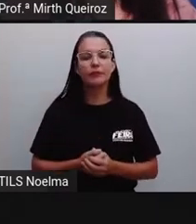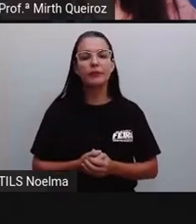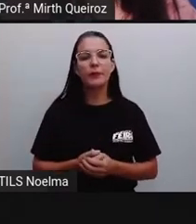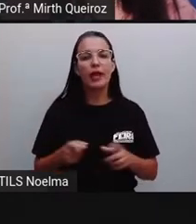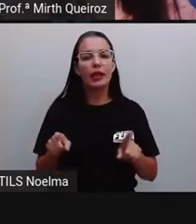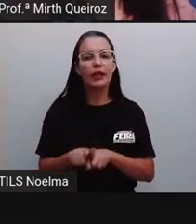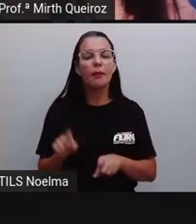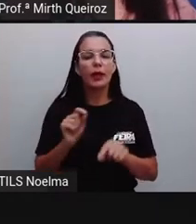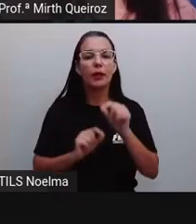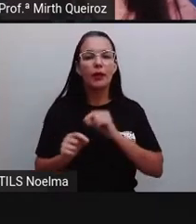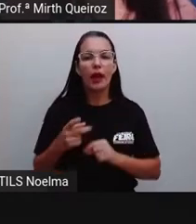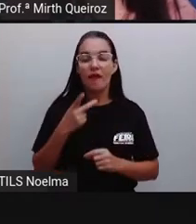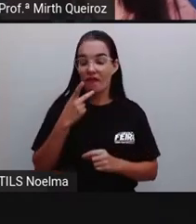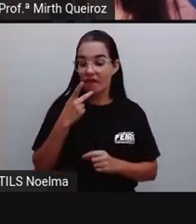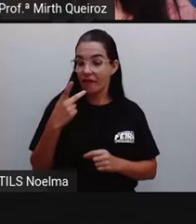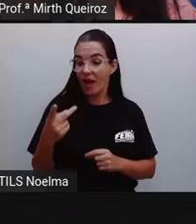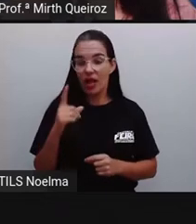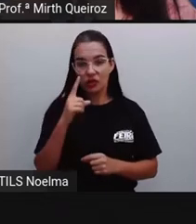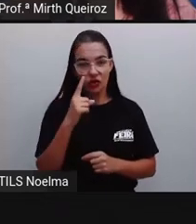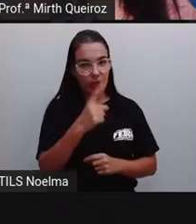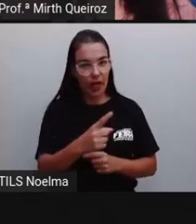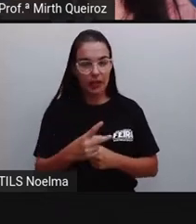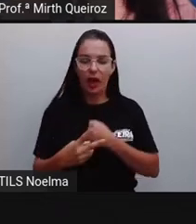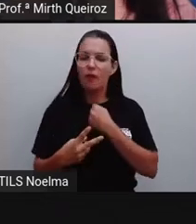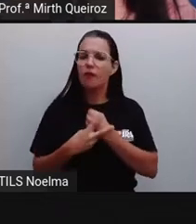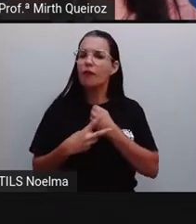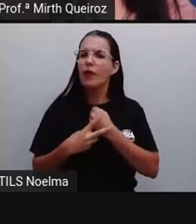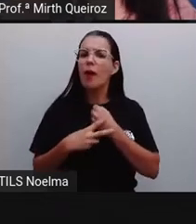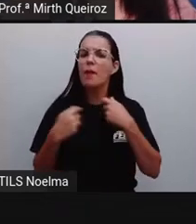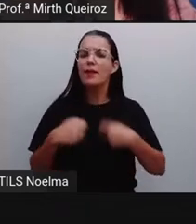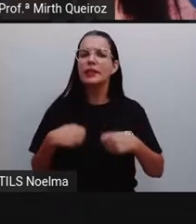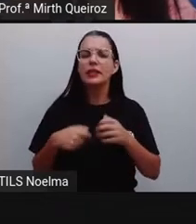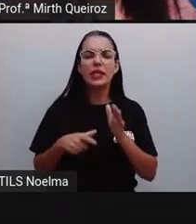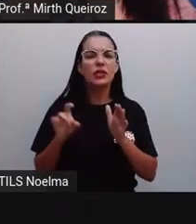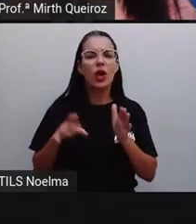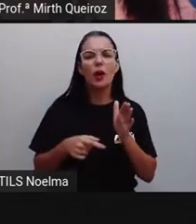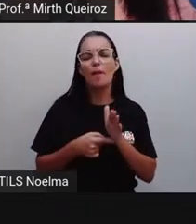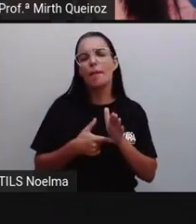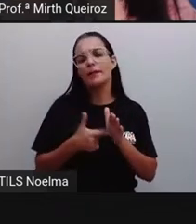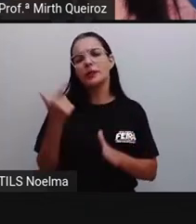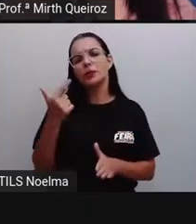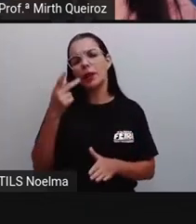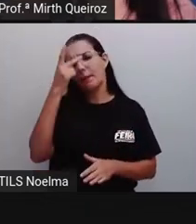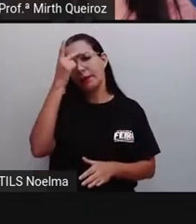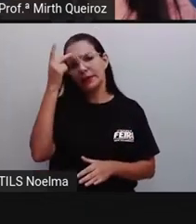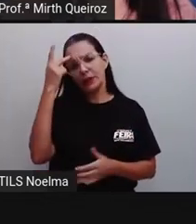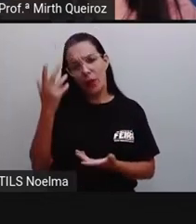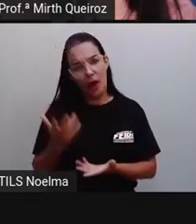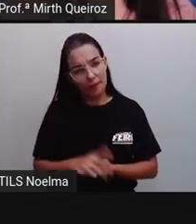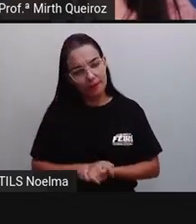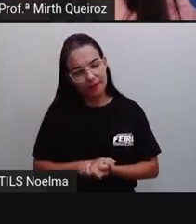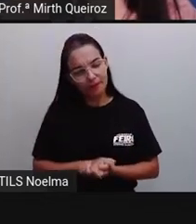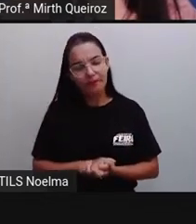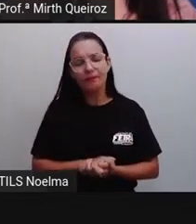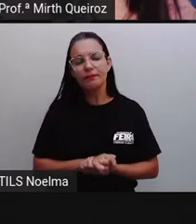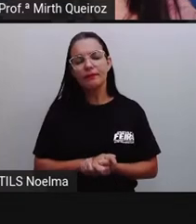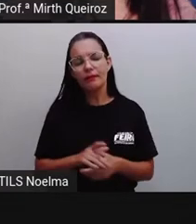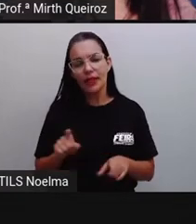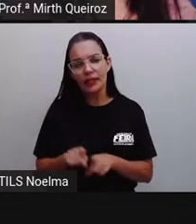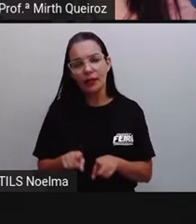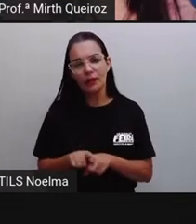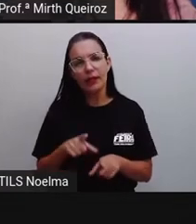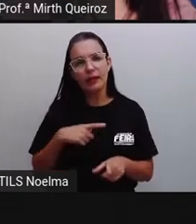Interlocução direta, né? Os verbos devem vir aí na segunda pessoa do discurso e deve haver a